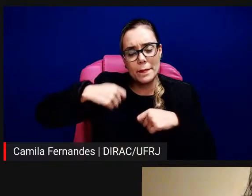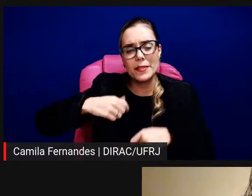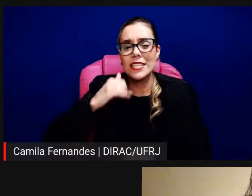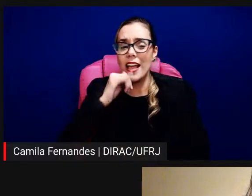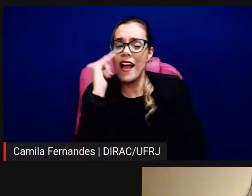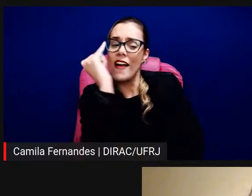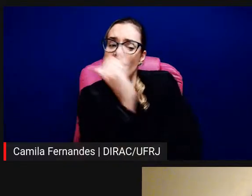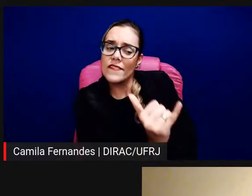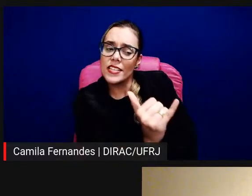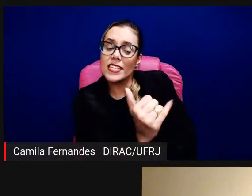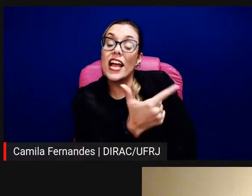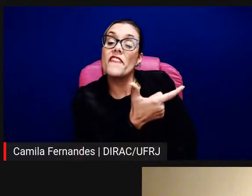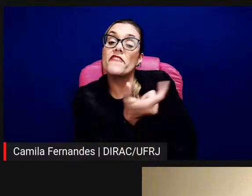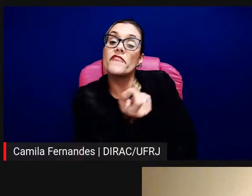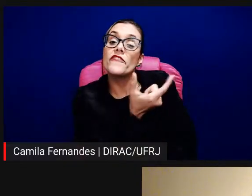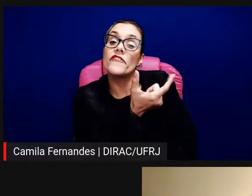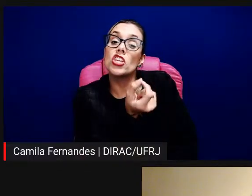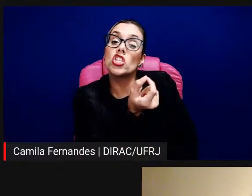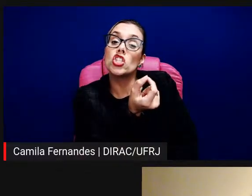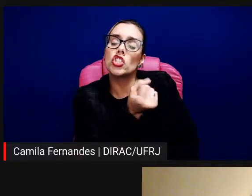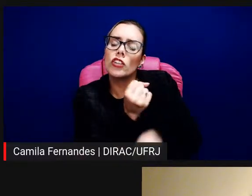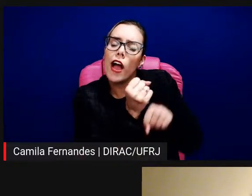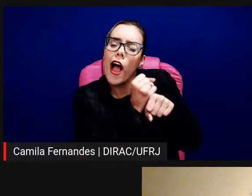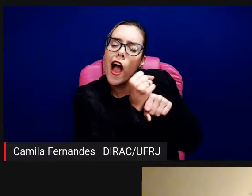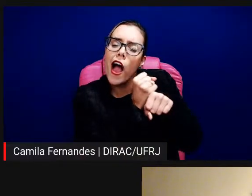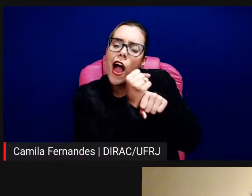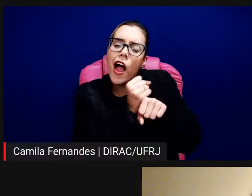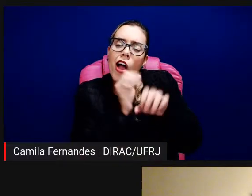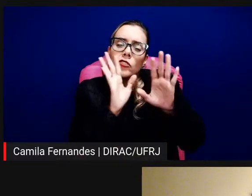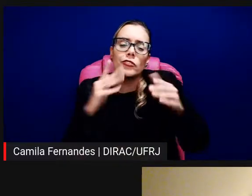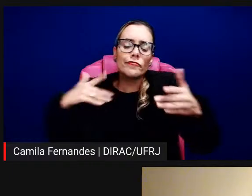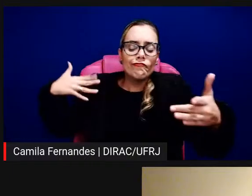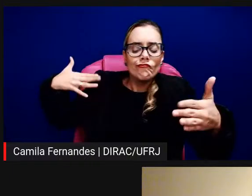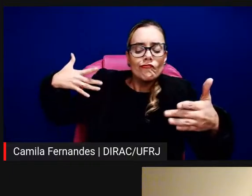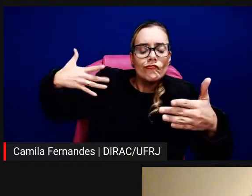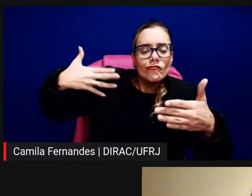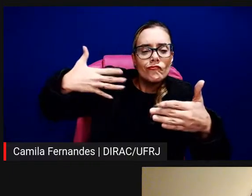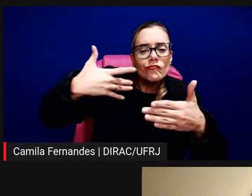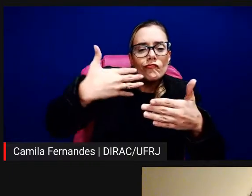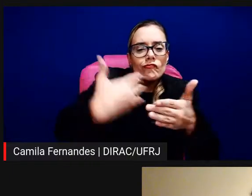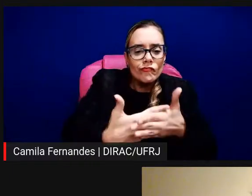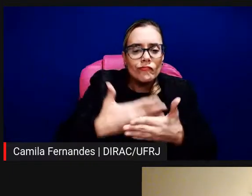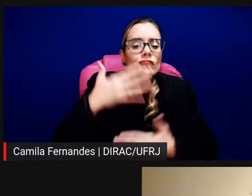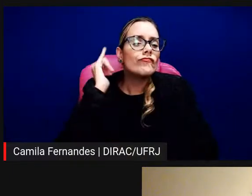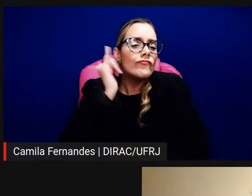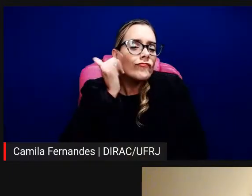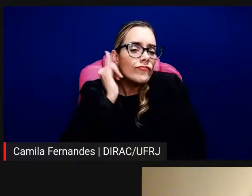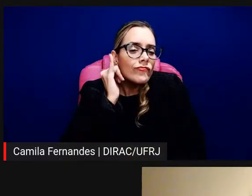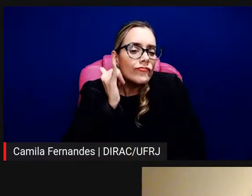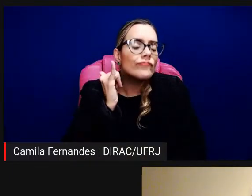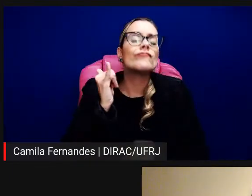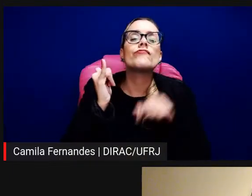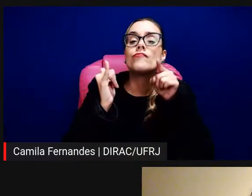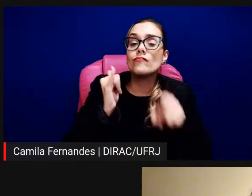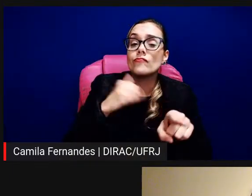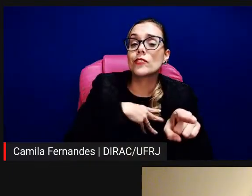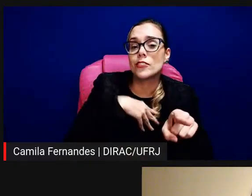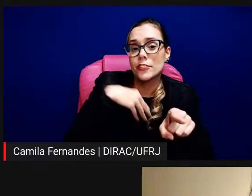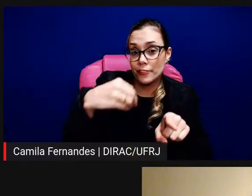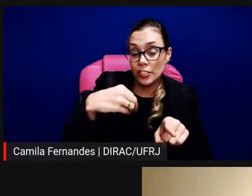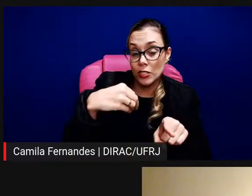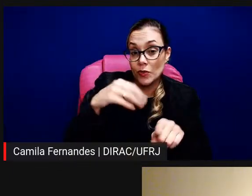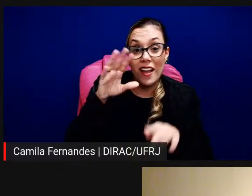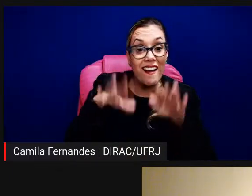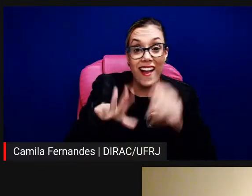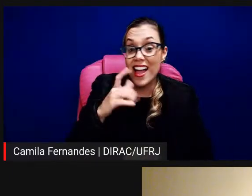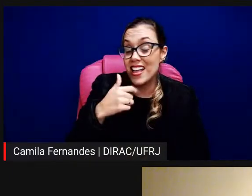lá, assim, e também como, é, tem uma parte do que é o trabalho que nem eu mesmo acesso, né, que é